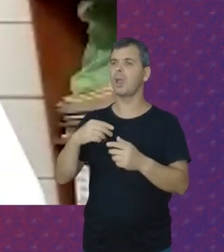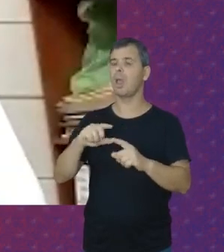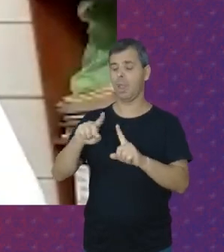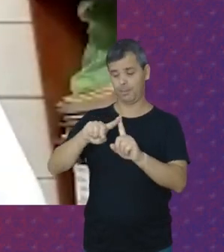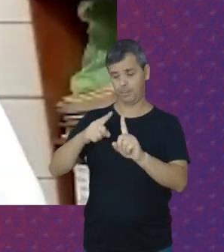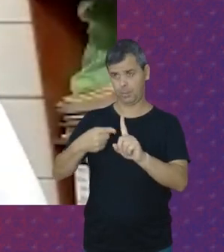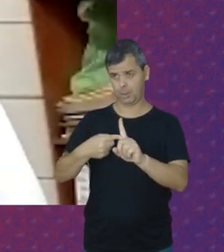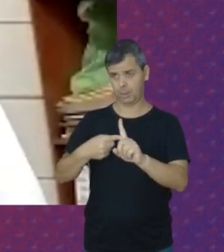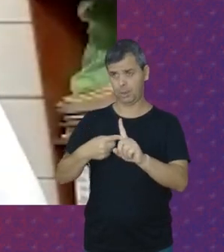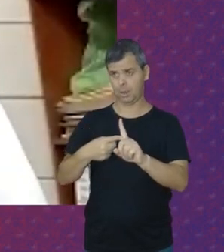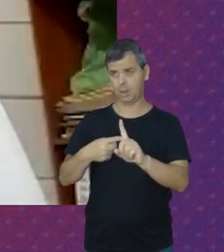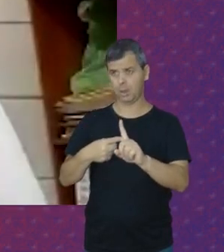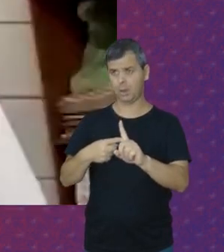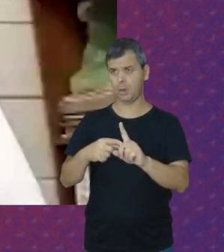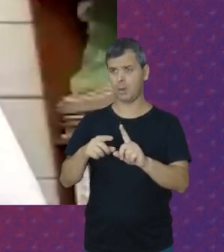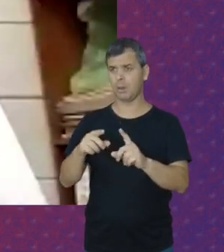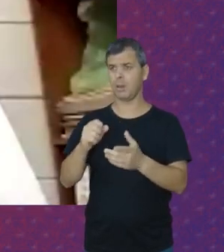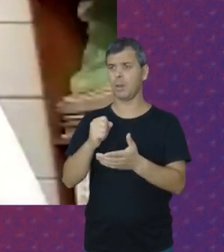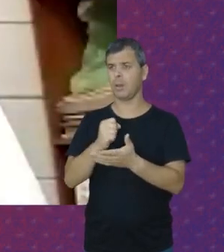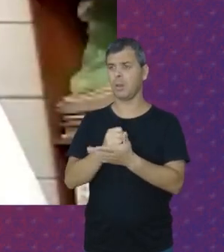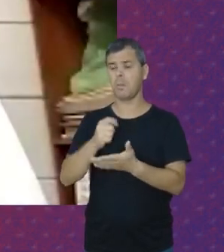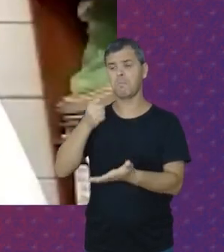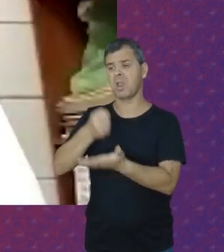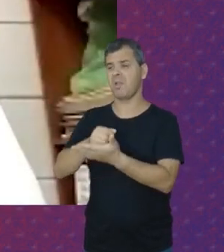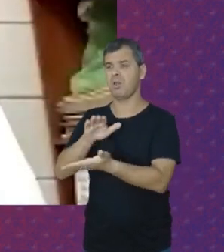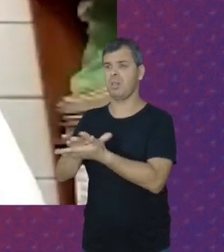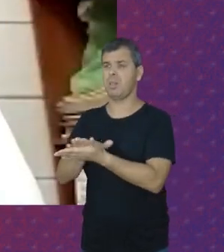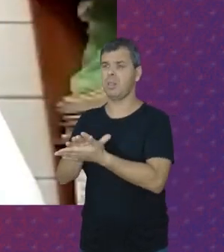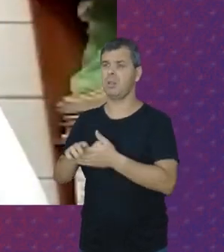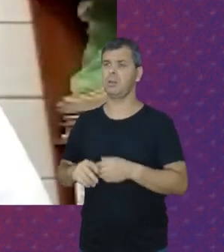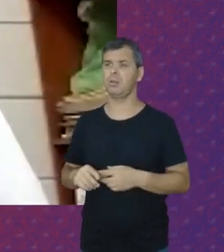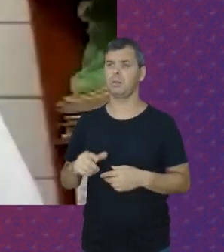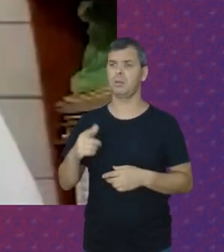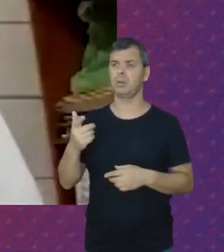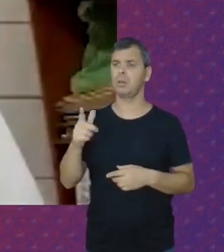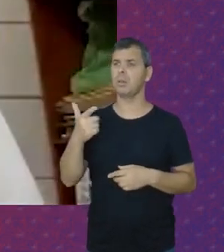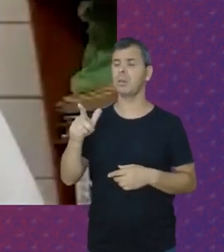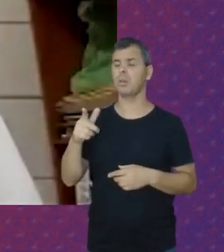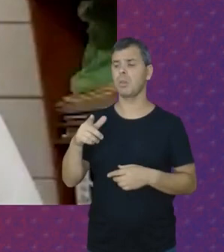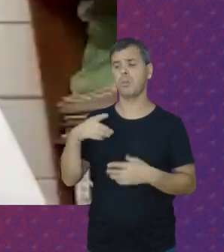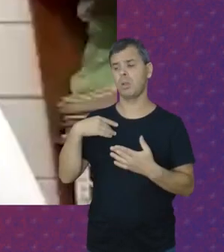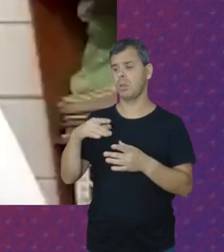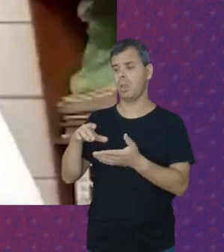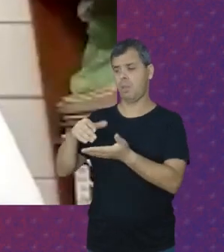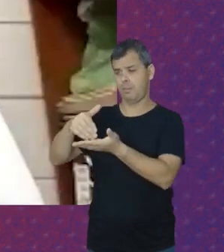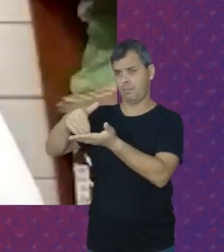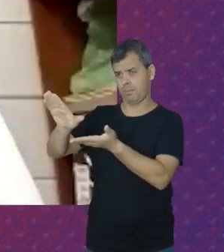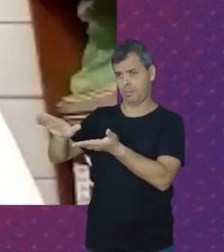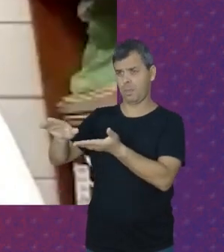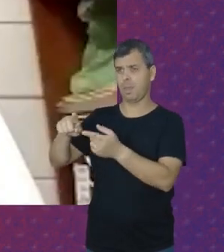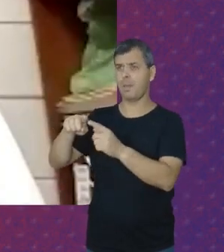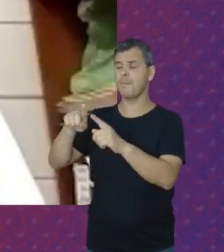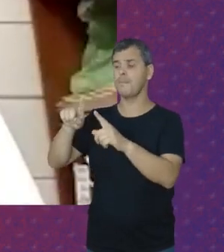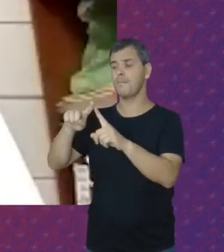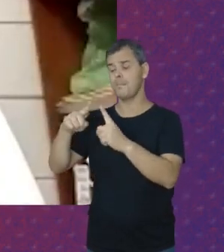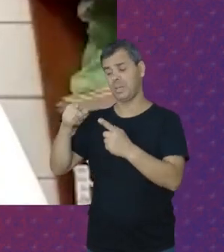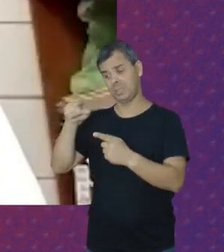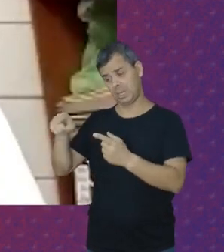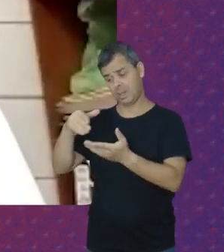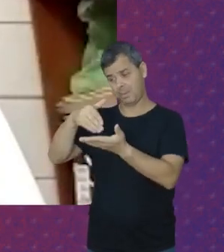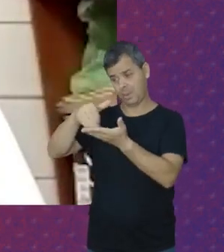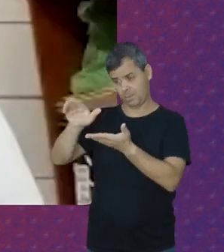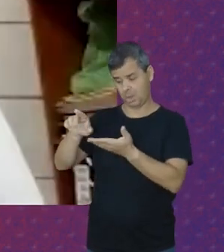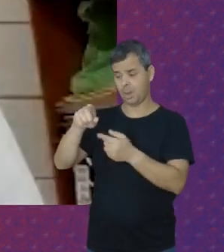O empregador Antes demitia Ele não pagava Nada Não que ele Não possa demitir Mas se ele demitir Ele tem que pagar